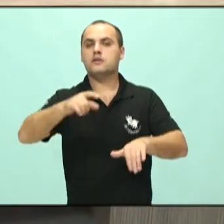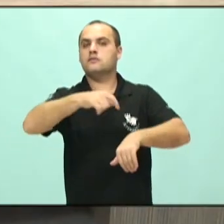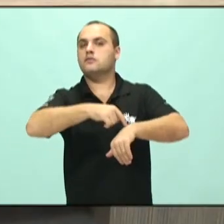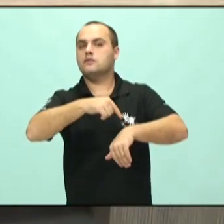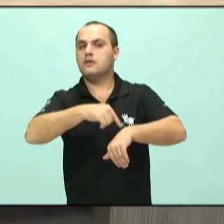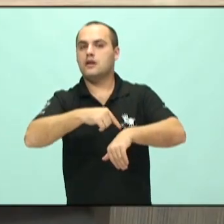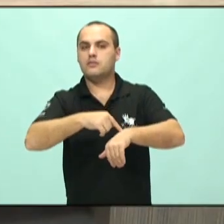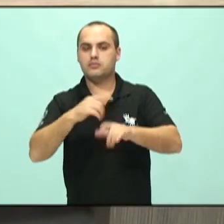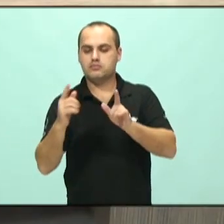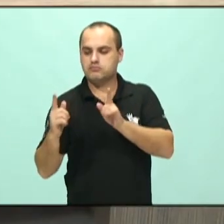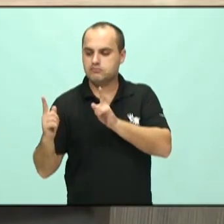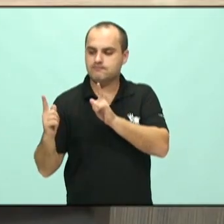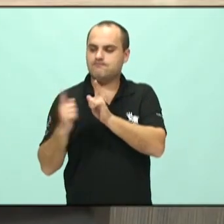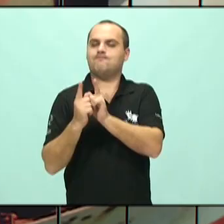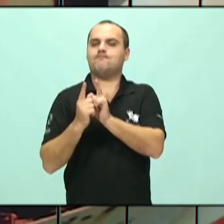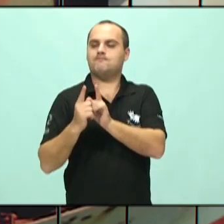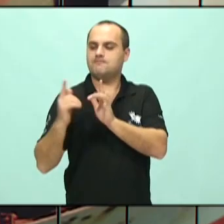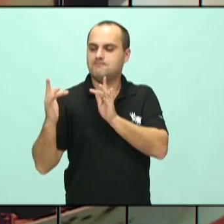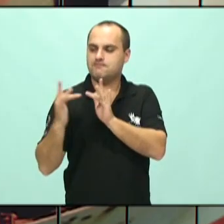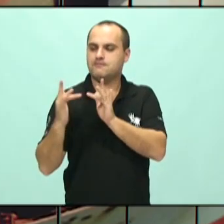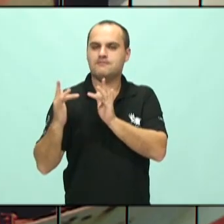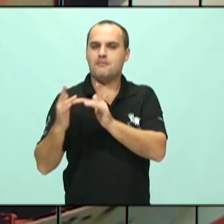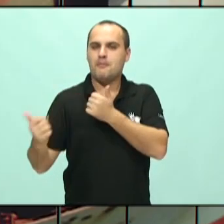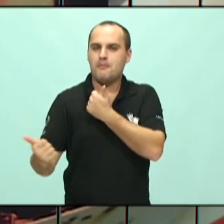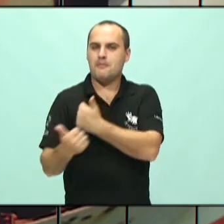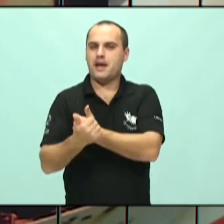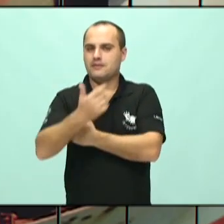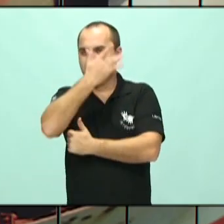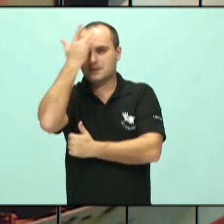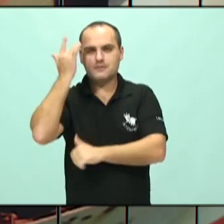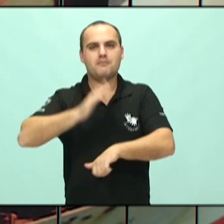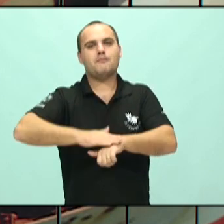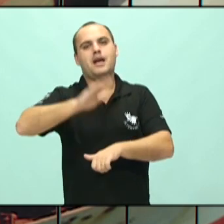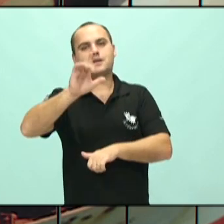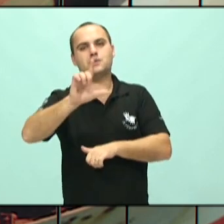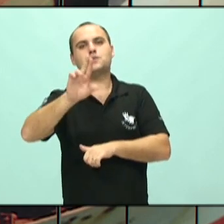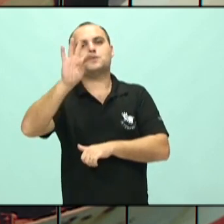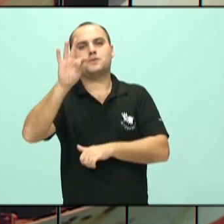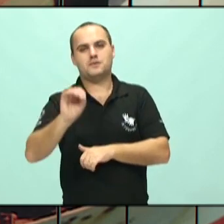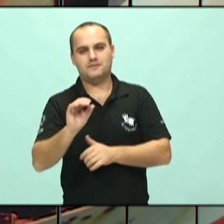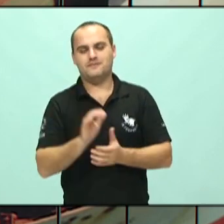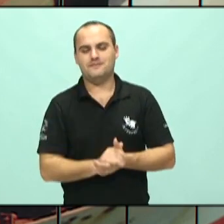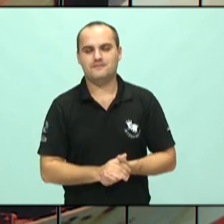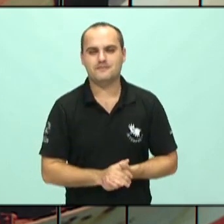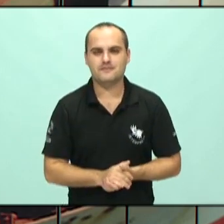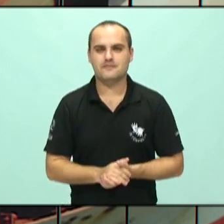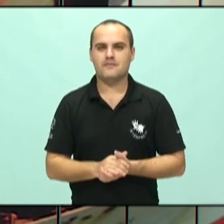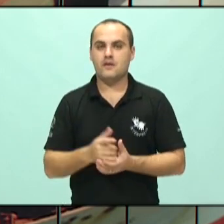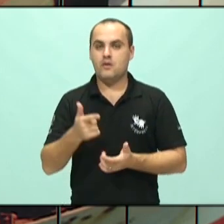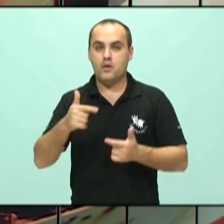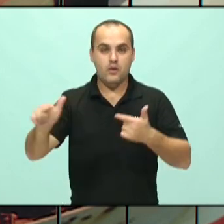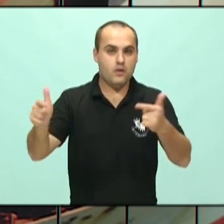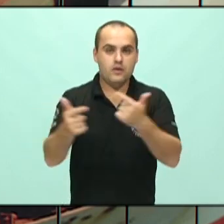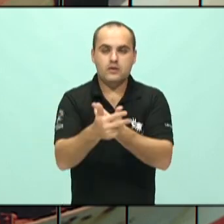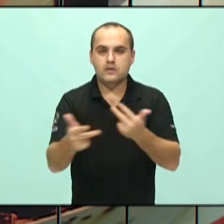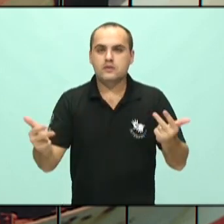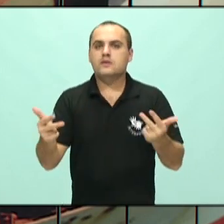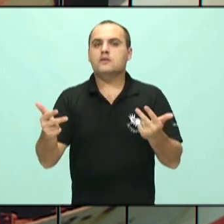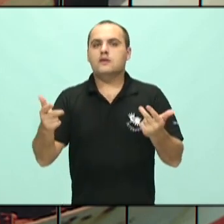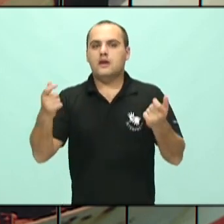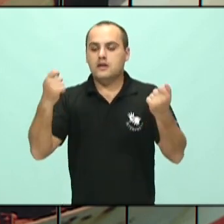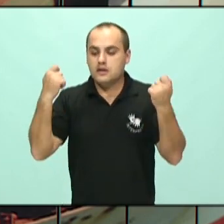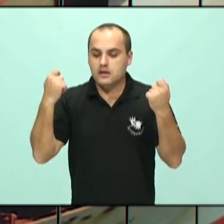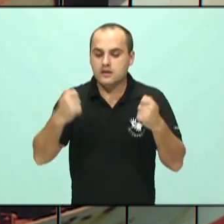com as pessoas. São tristezas que realmente estão aí, né? Outra coisa que a gente precisa ver é a disfunção. A tua